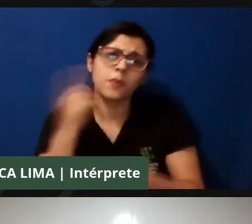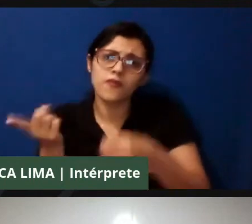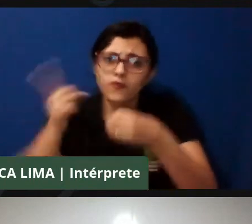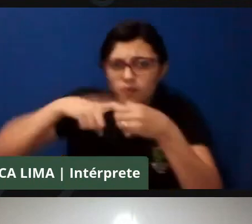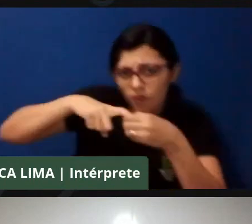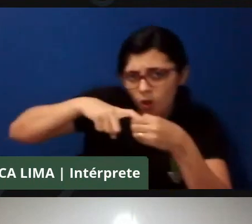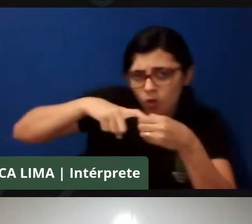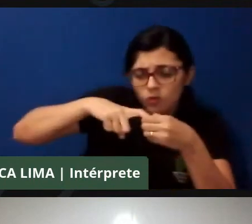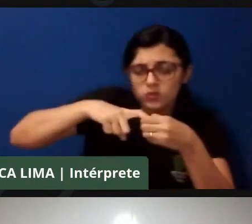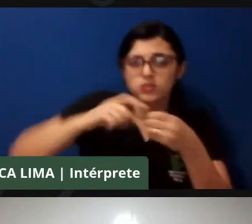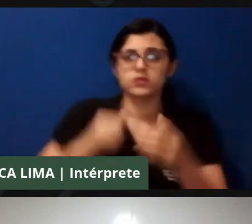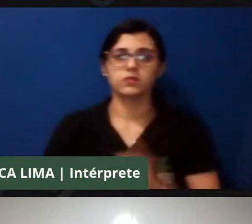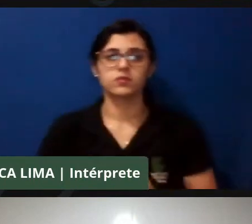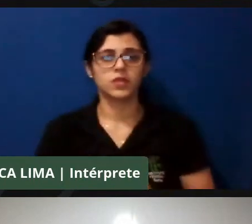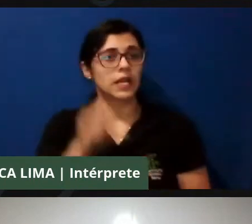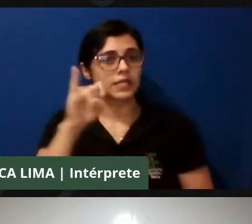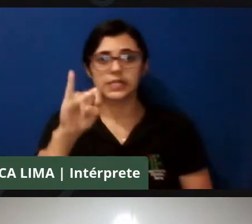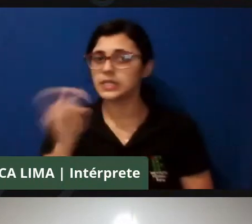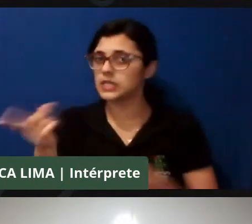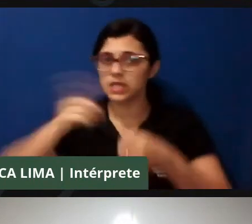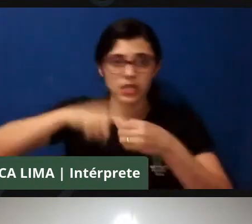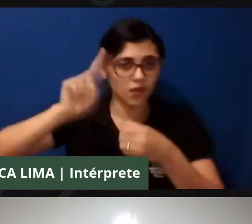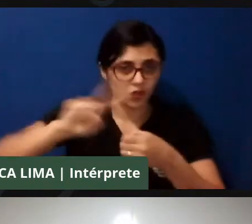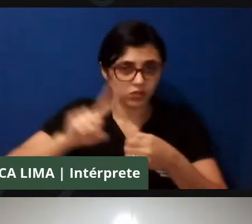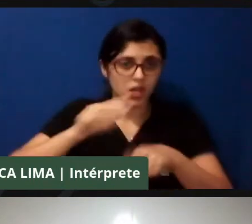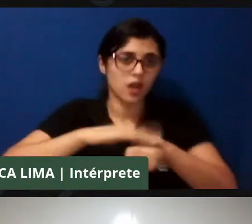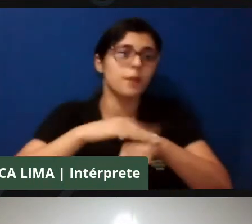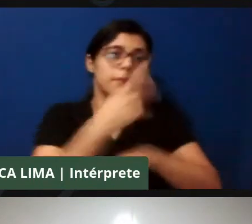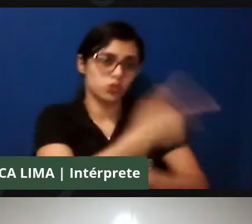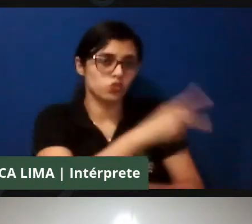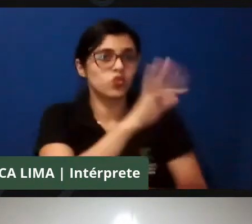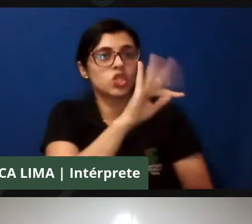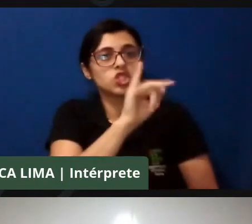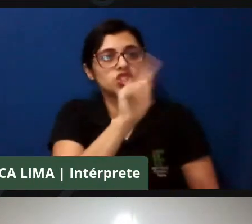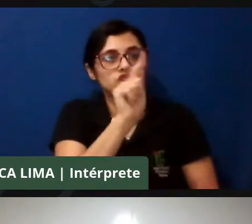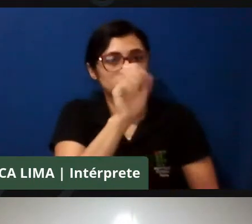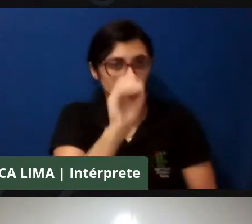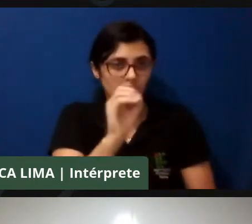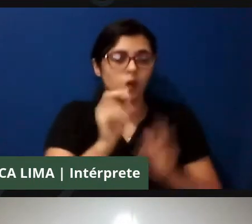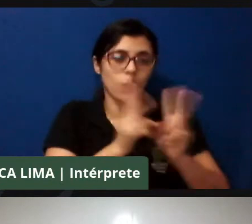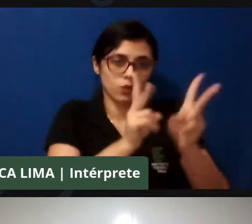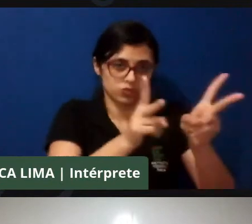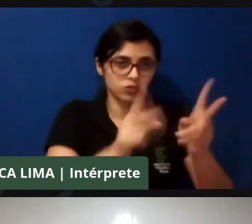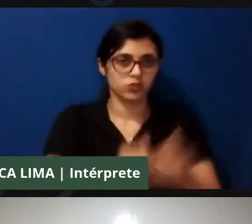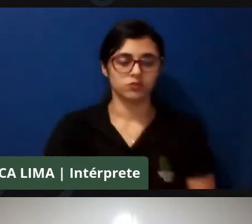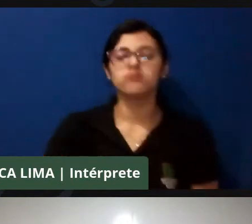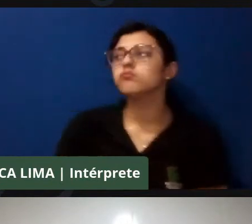vamos aguardar um pouquinho para ver se ela retorna e se não a gente passa para você a fala, Tiago.